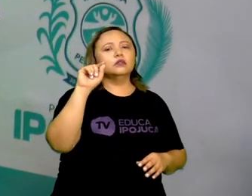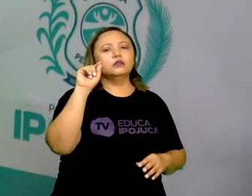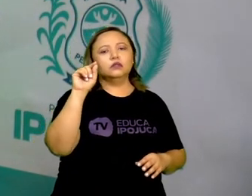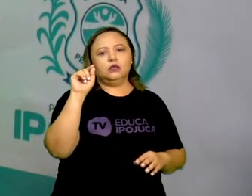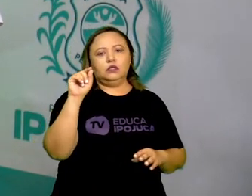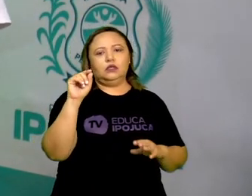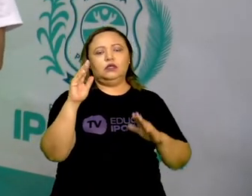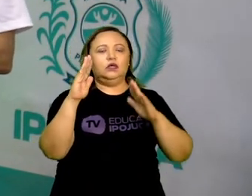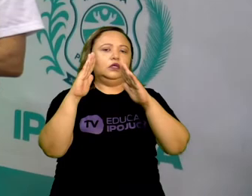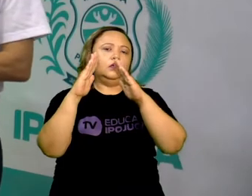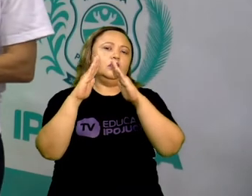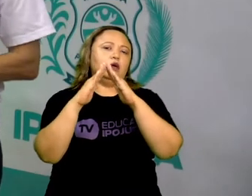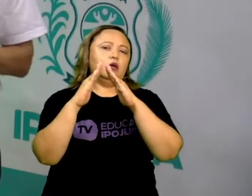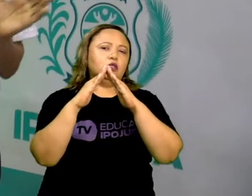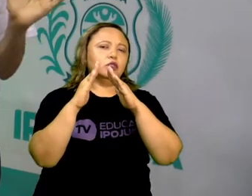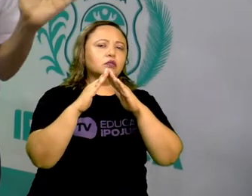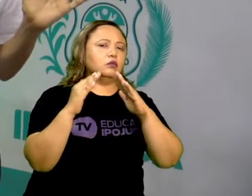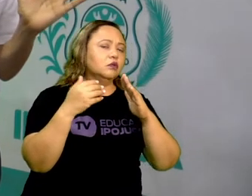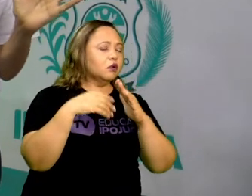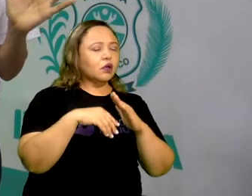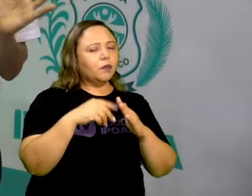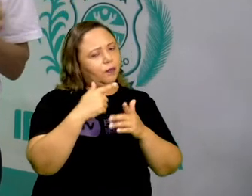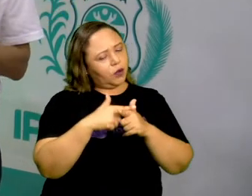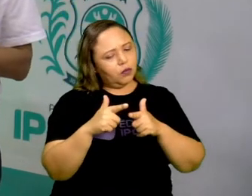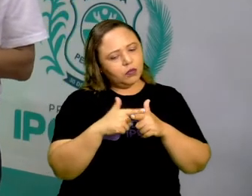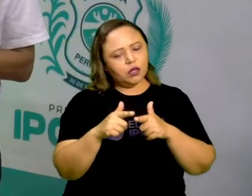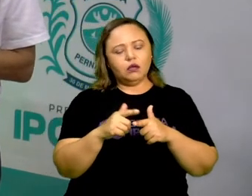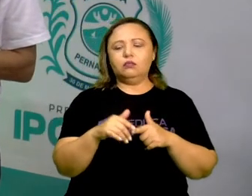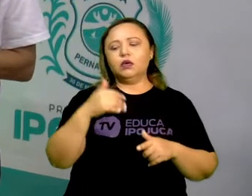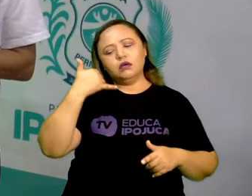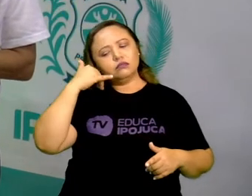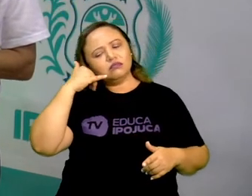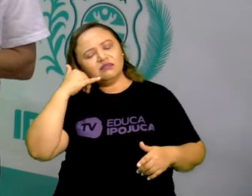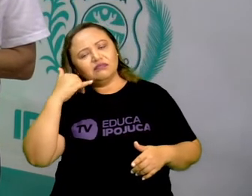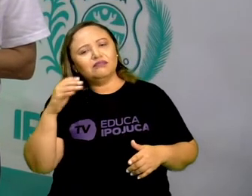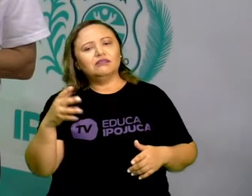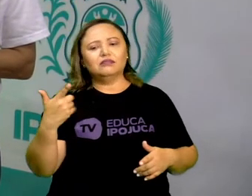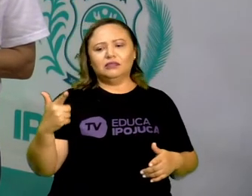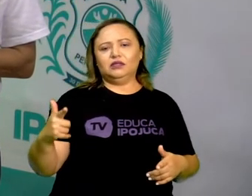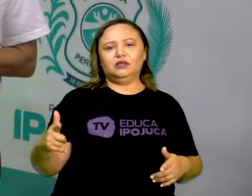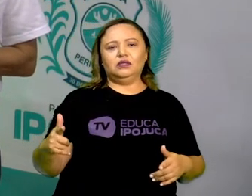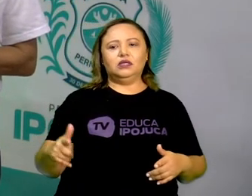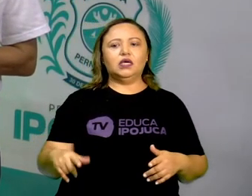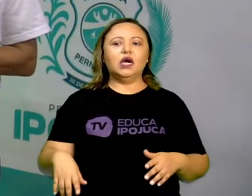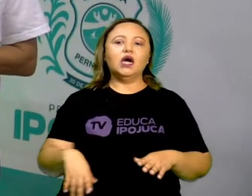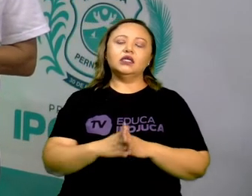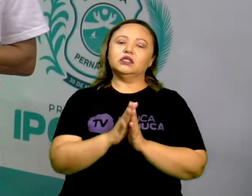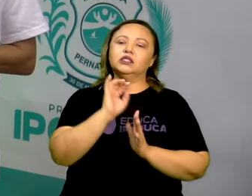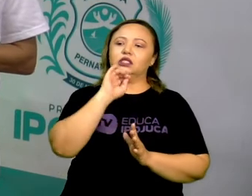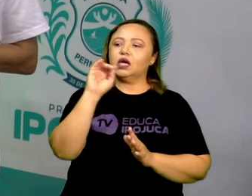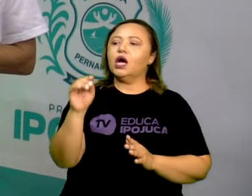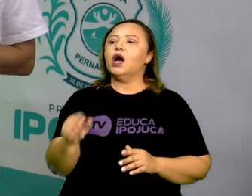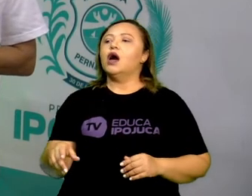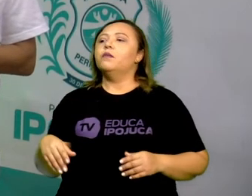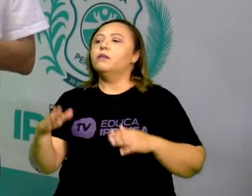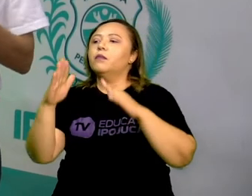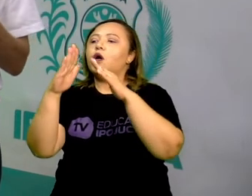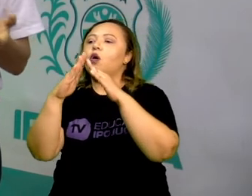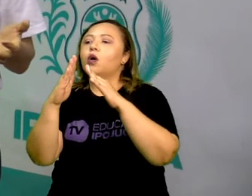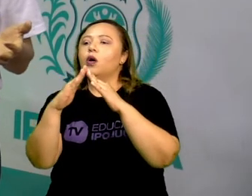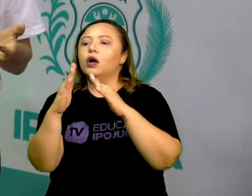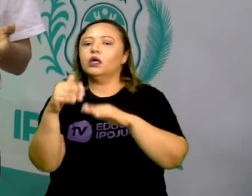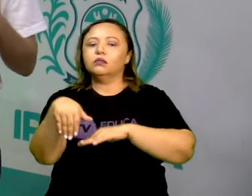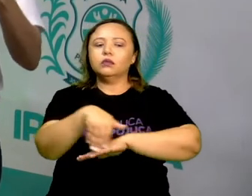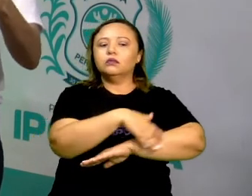na escola. Aí, assim, aí não tem número de telefone, mas eu moro lá na Rua das Flores, perto da farmácia.